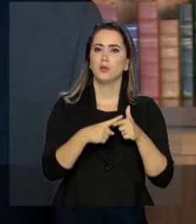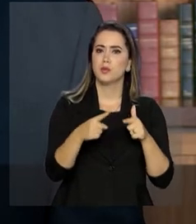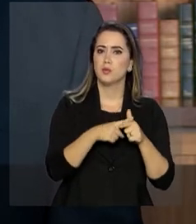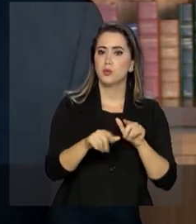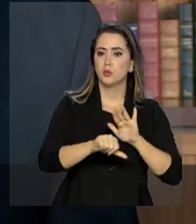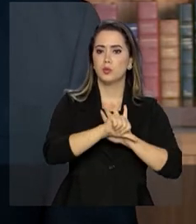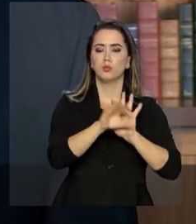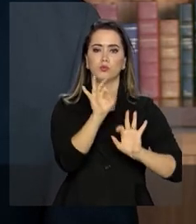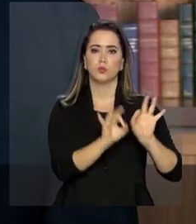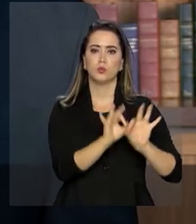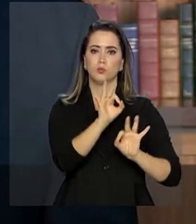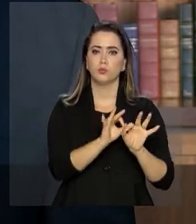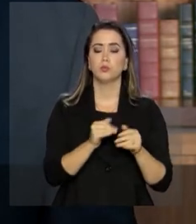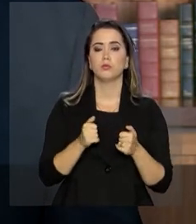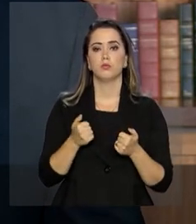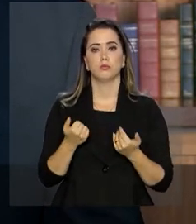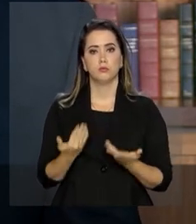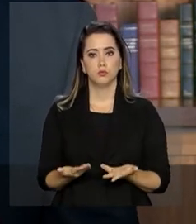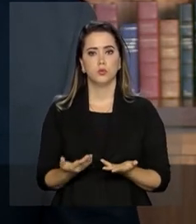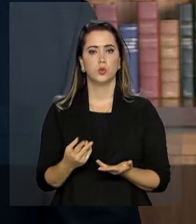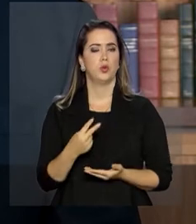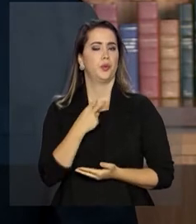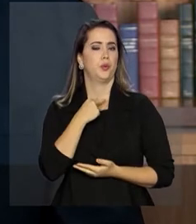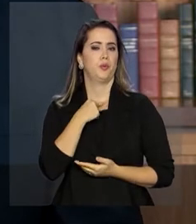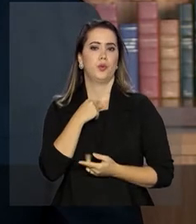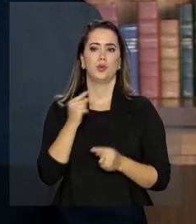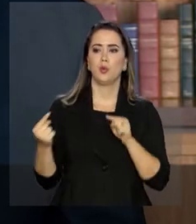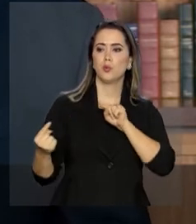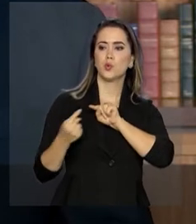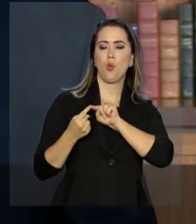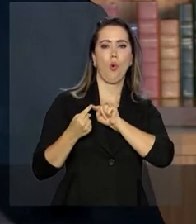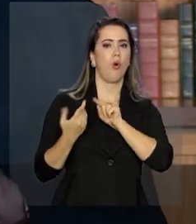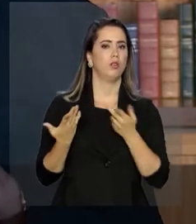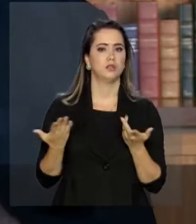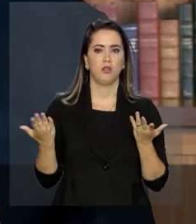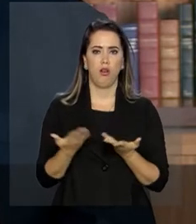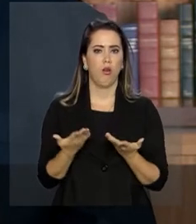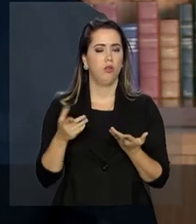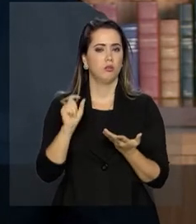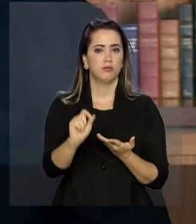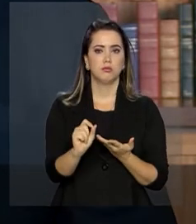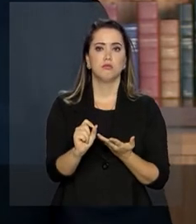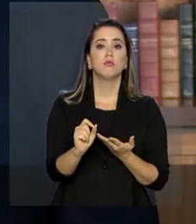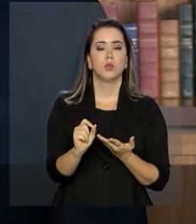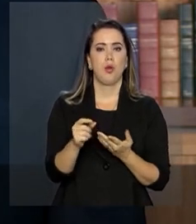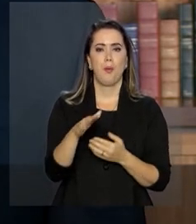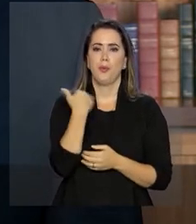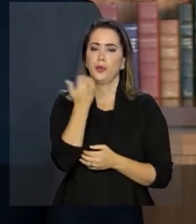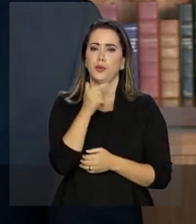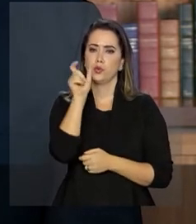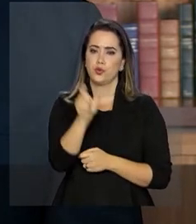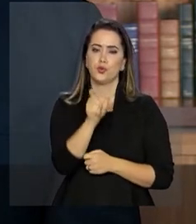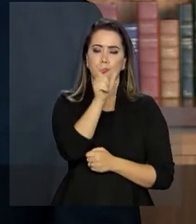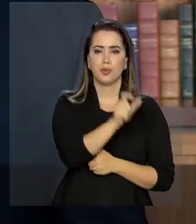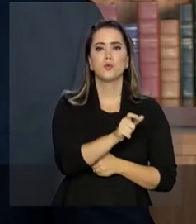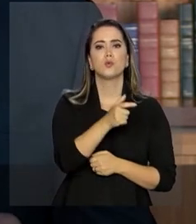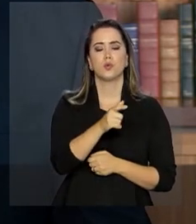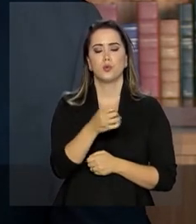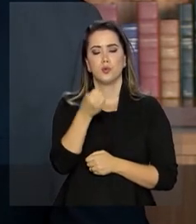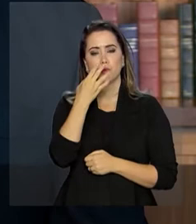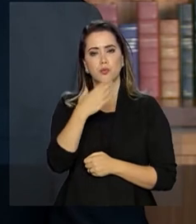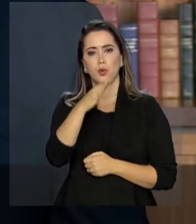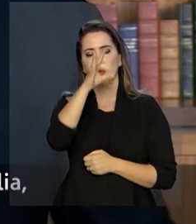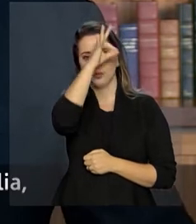organizado e as quadrilhas. Não podemos aceitar mais passivamente a morte de inocentes. É